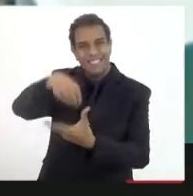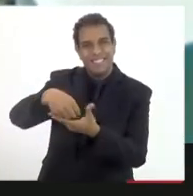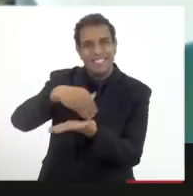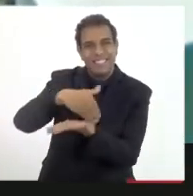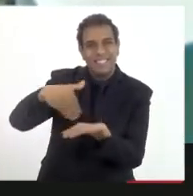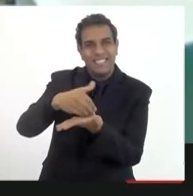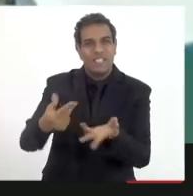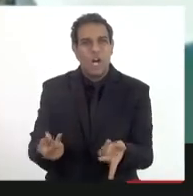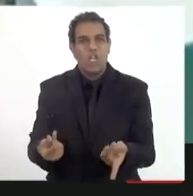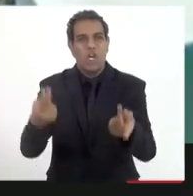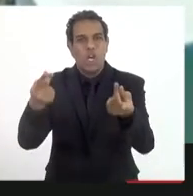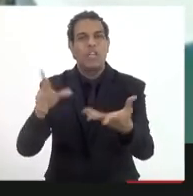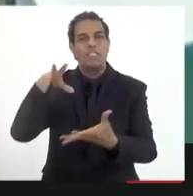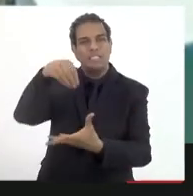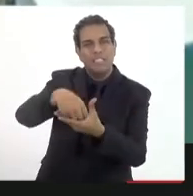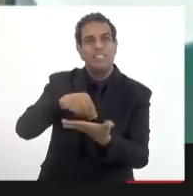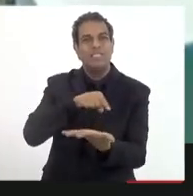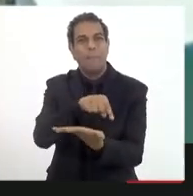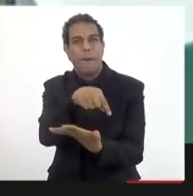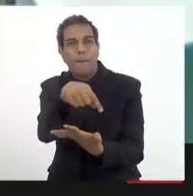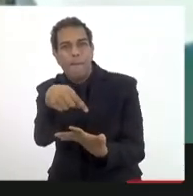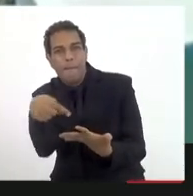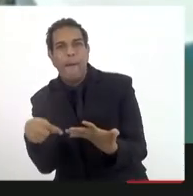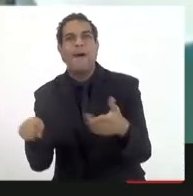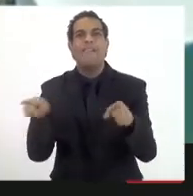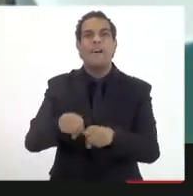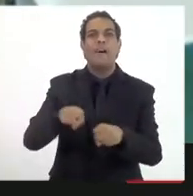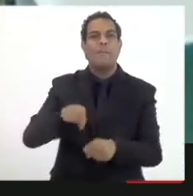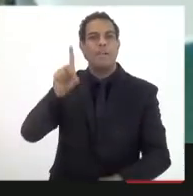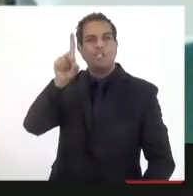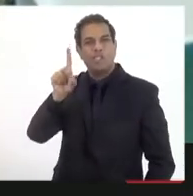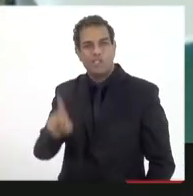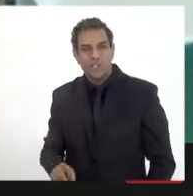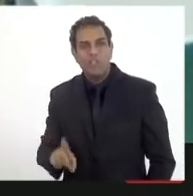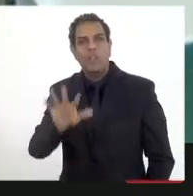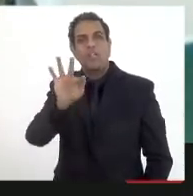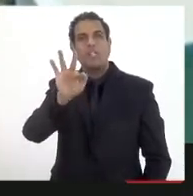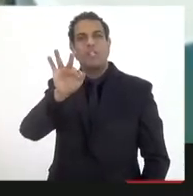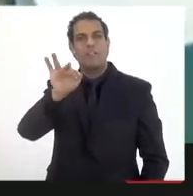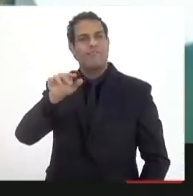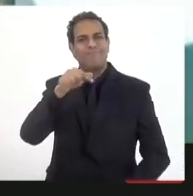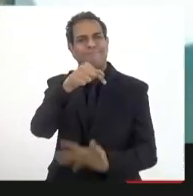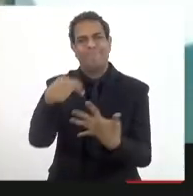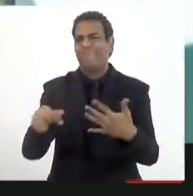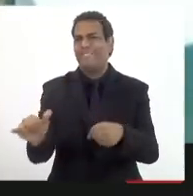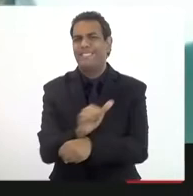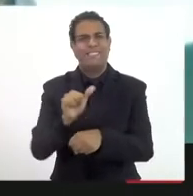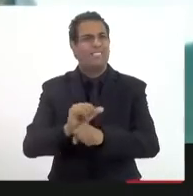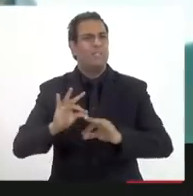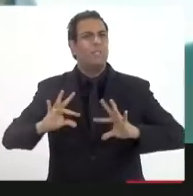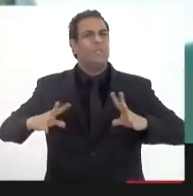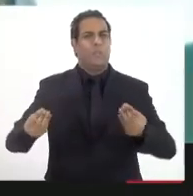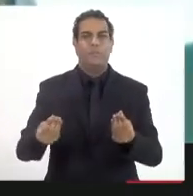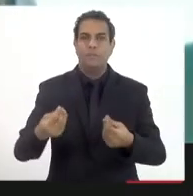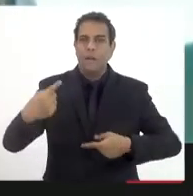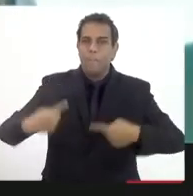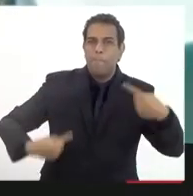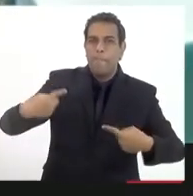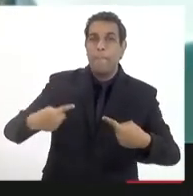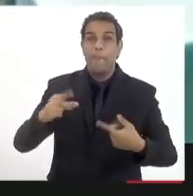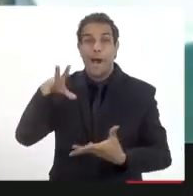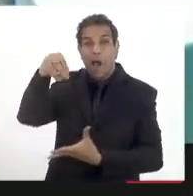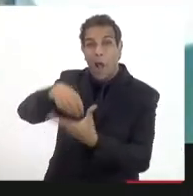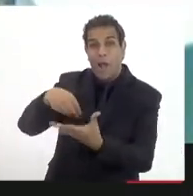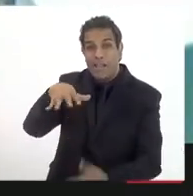Executiva do FNDCT, e trabalhei muito na FNDCT, fui diretor da FINEP, superintendente financeiro, planejamento. A briga toda é com a